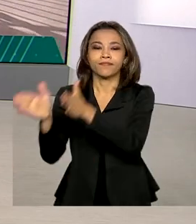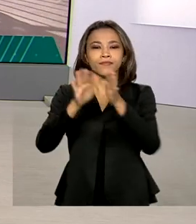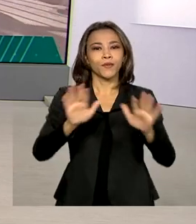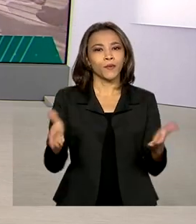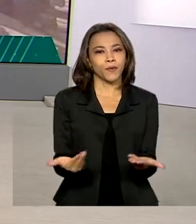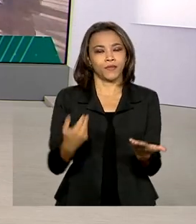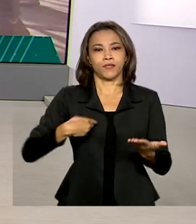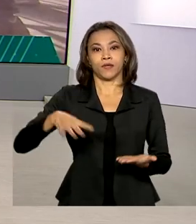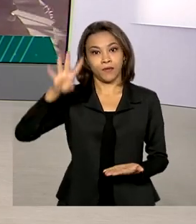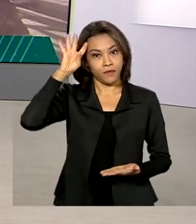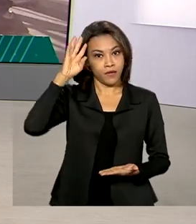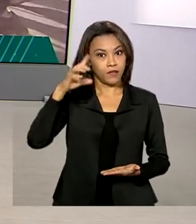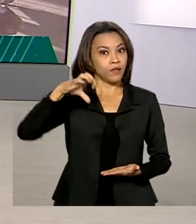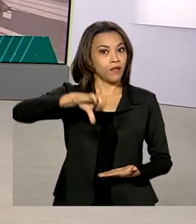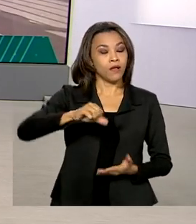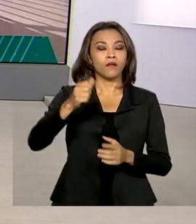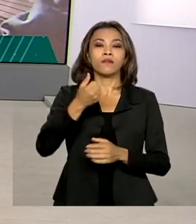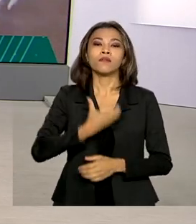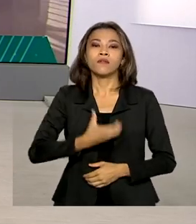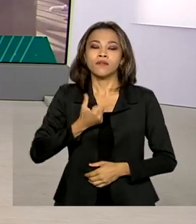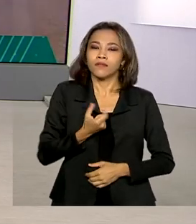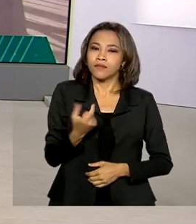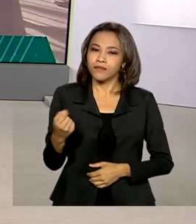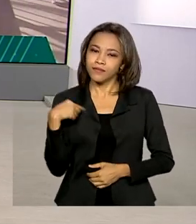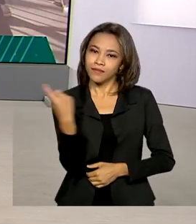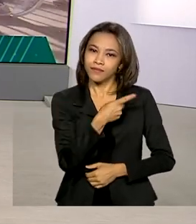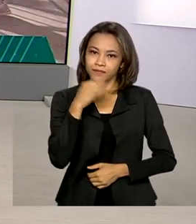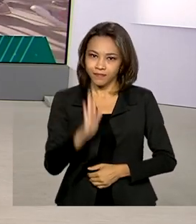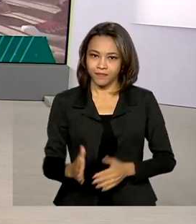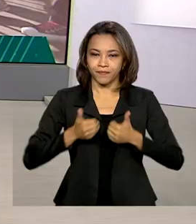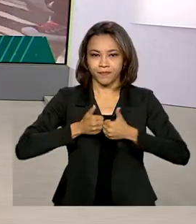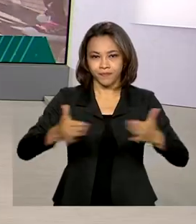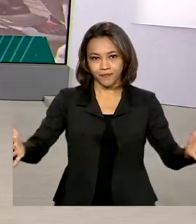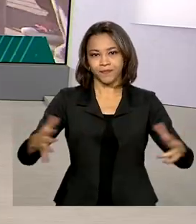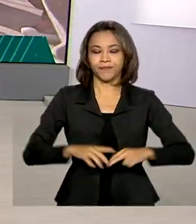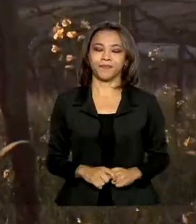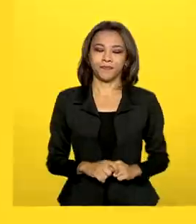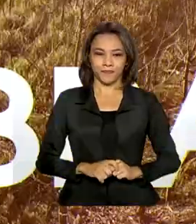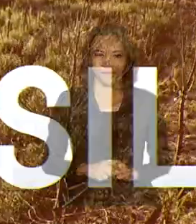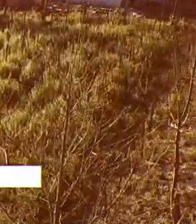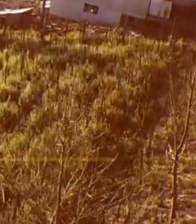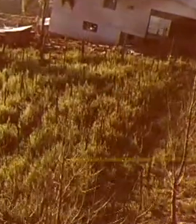Hoje é quarta-feira, 9 de dezembro de 2020. O Brasil em Dia começa agora.